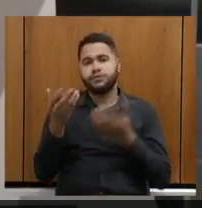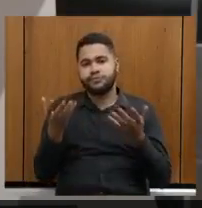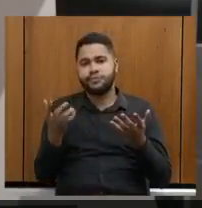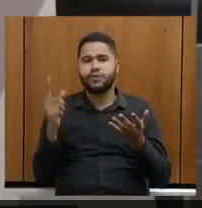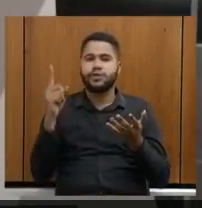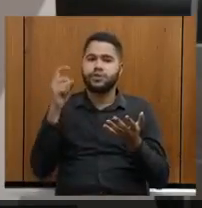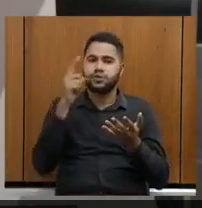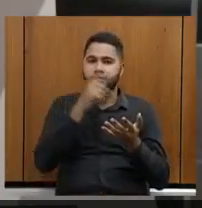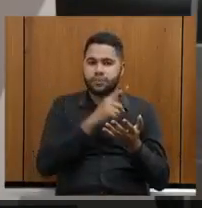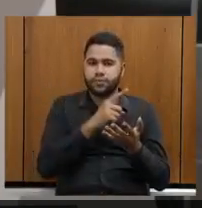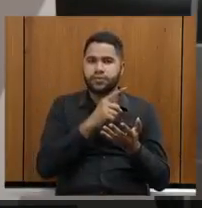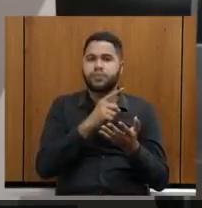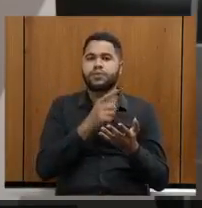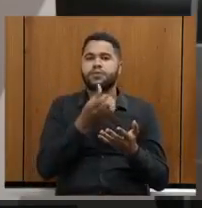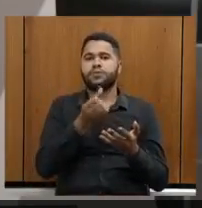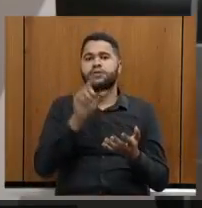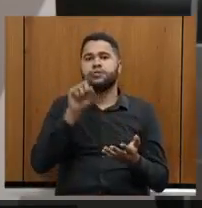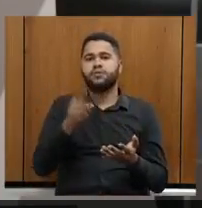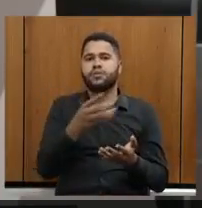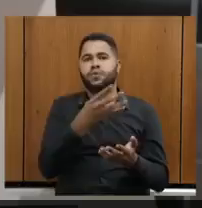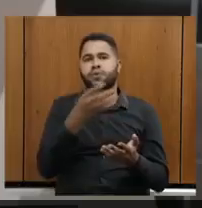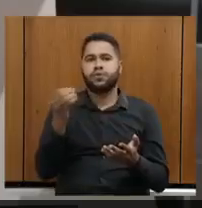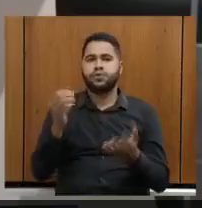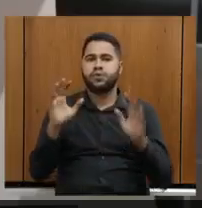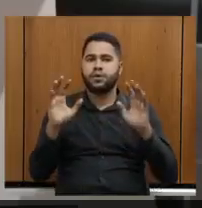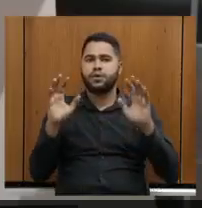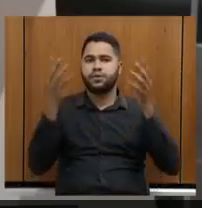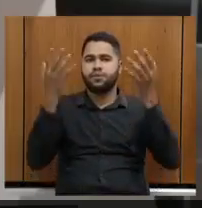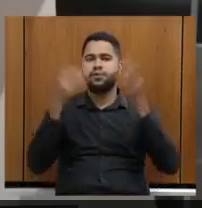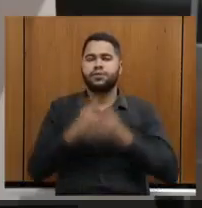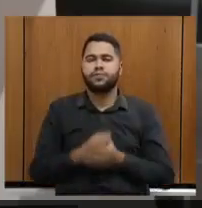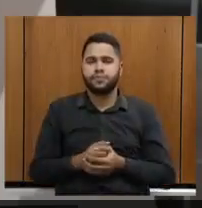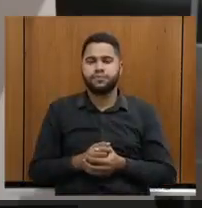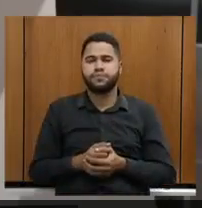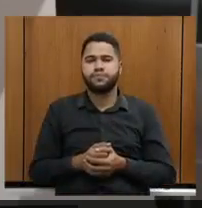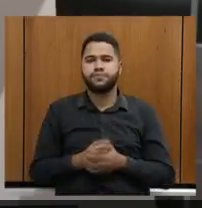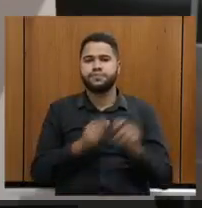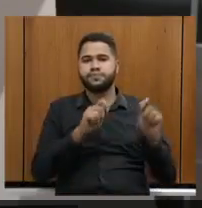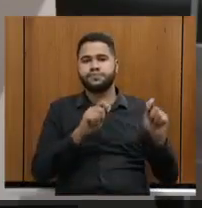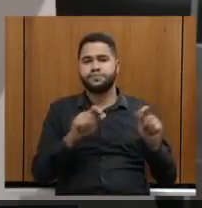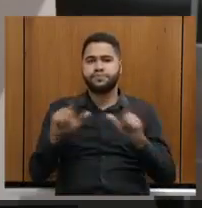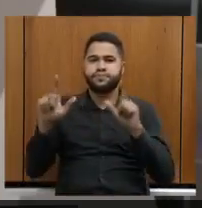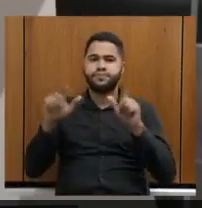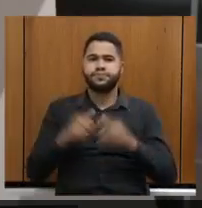dificuldade do ano, 6.400 eventos realizados no Estado de Minas Gerais. Pode passar.